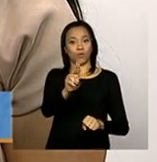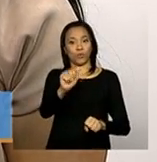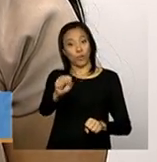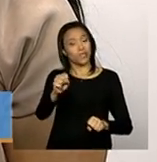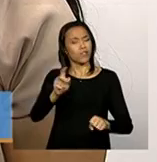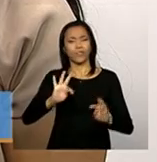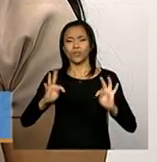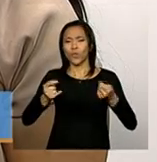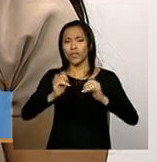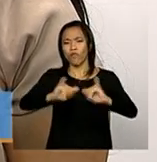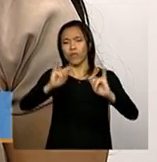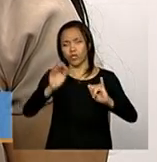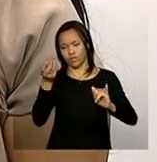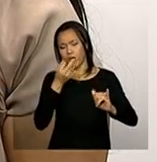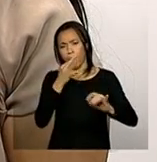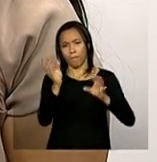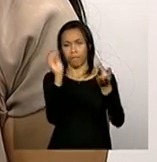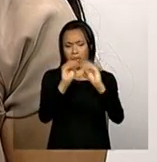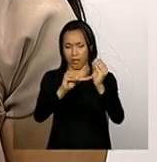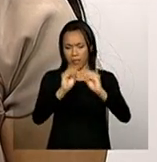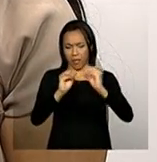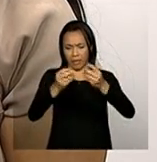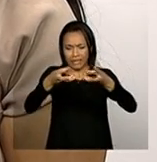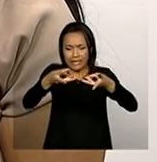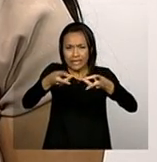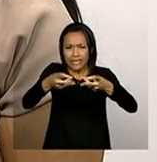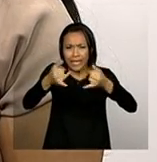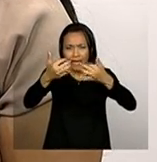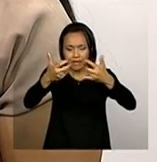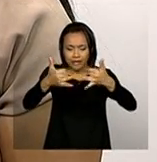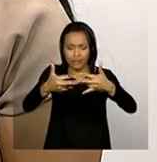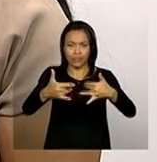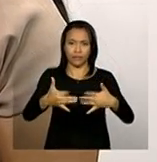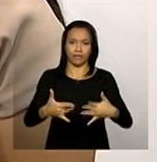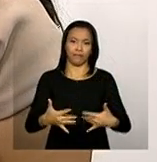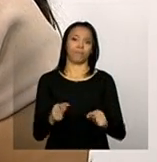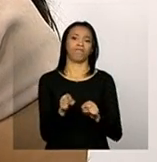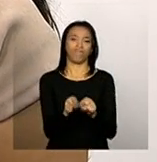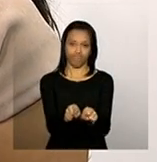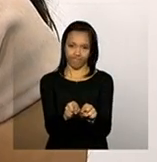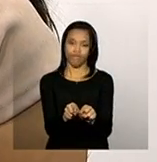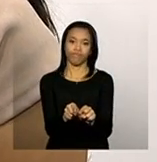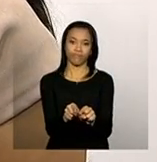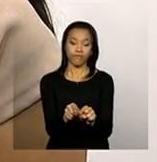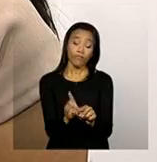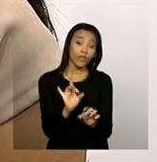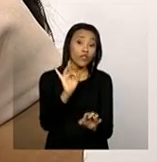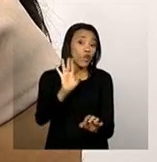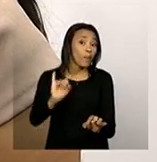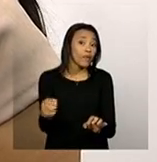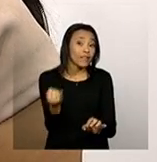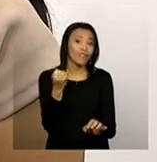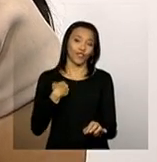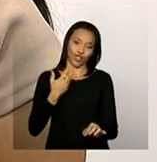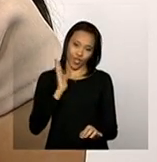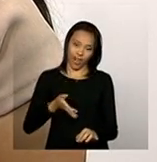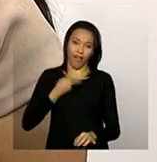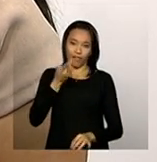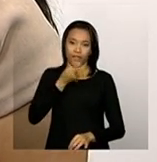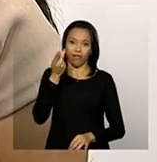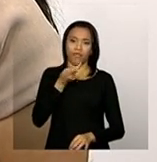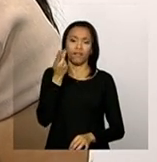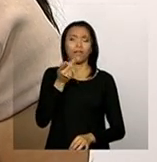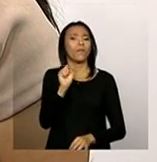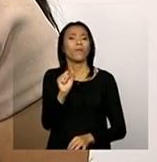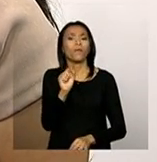informações detalhadas a esse respeito. Só aproveitando que eu já estou falando, é